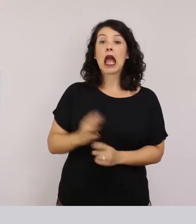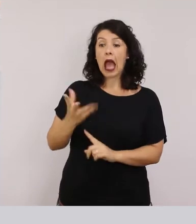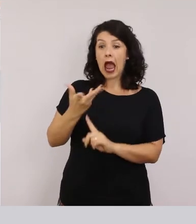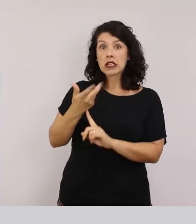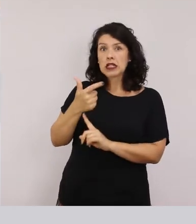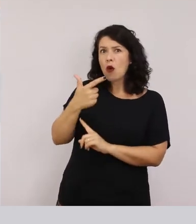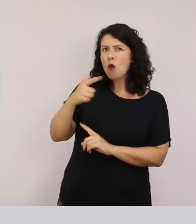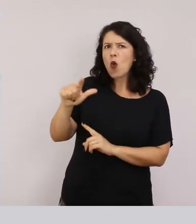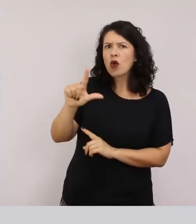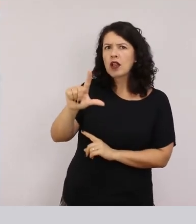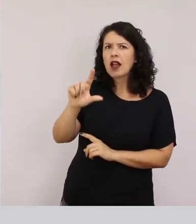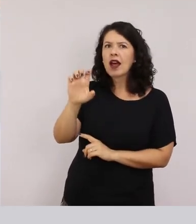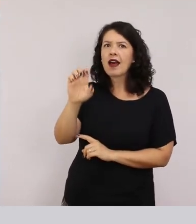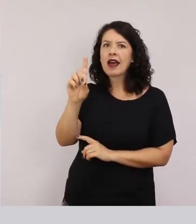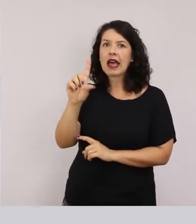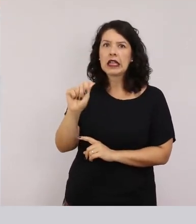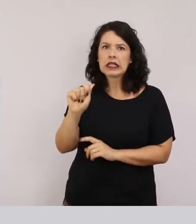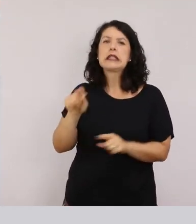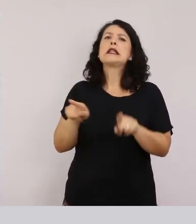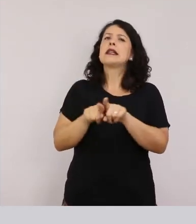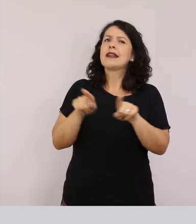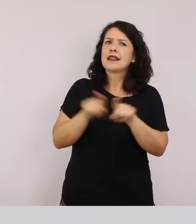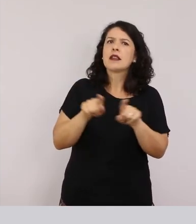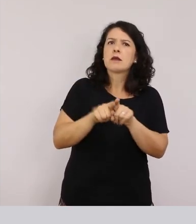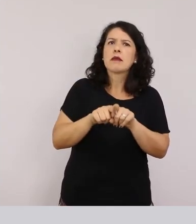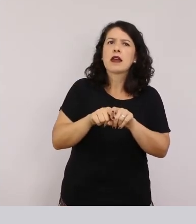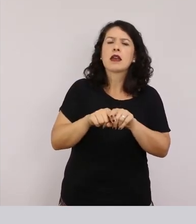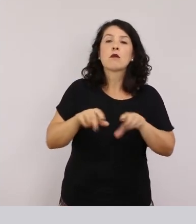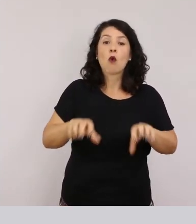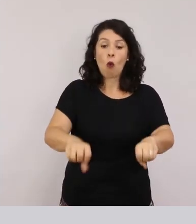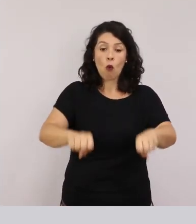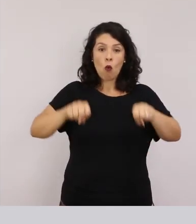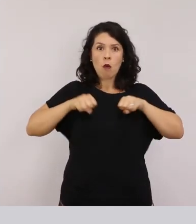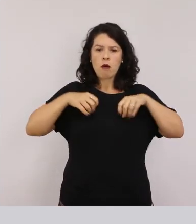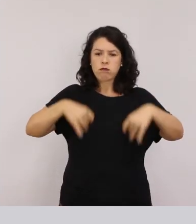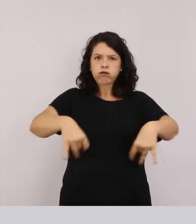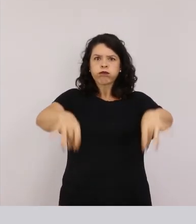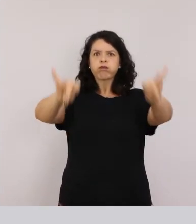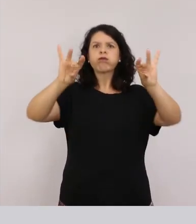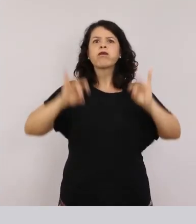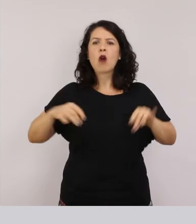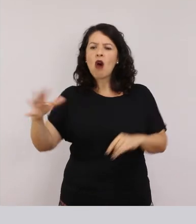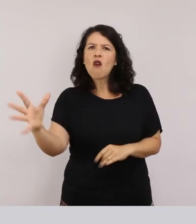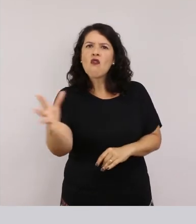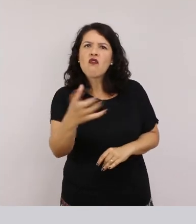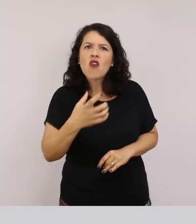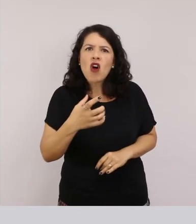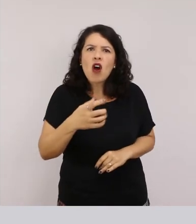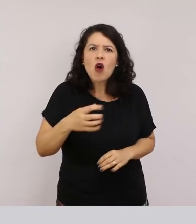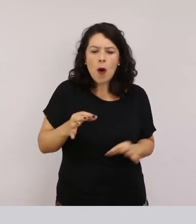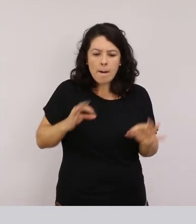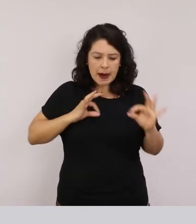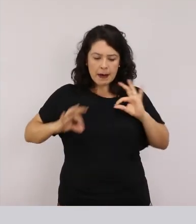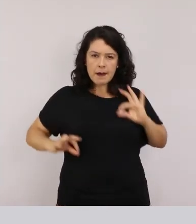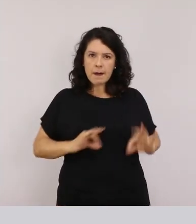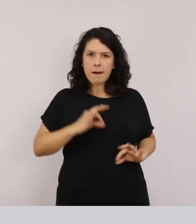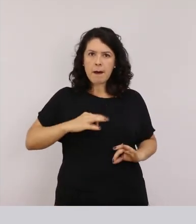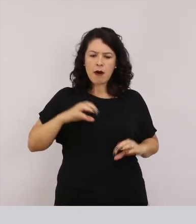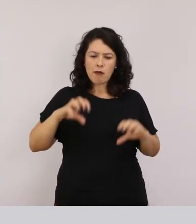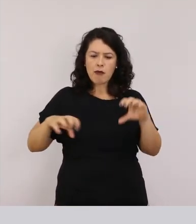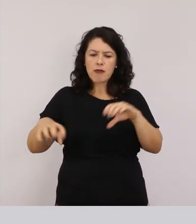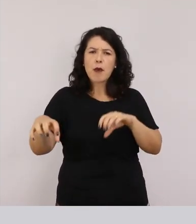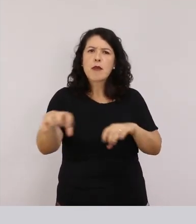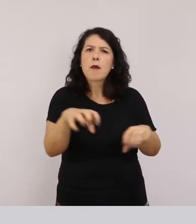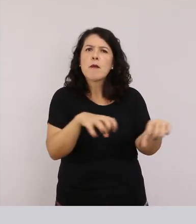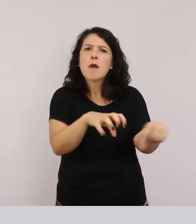Catunda também tirou as coisas de lugar Pegou um cobertor de oncinha, que era para esquentar